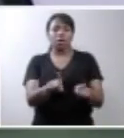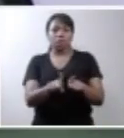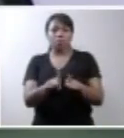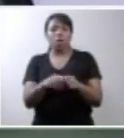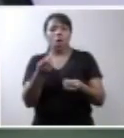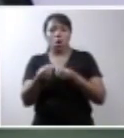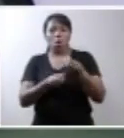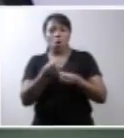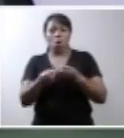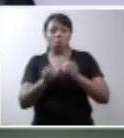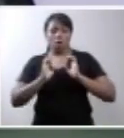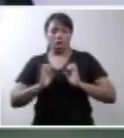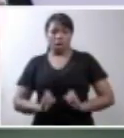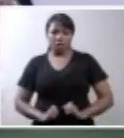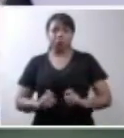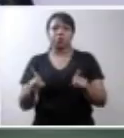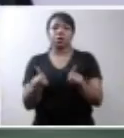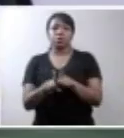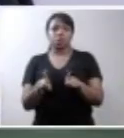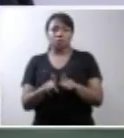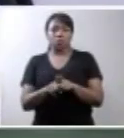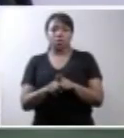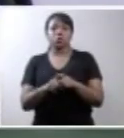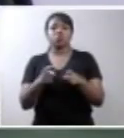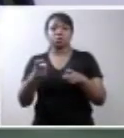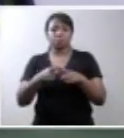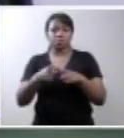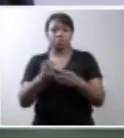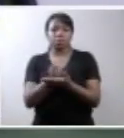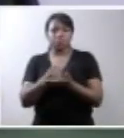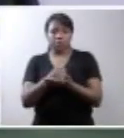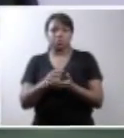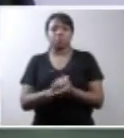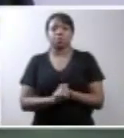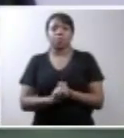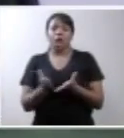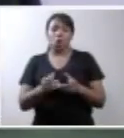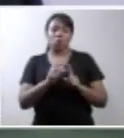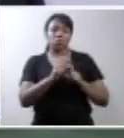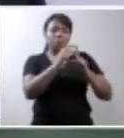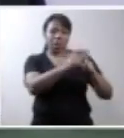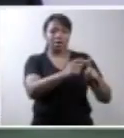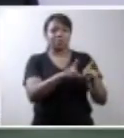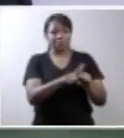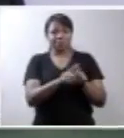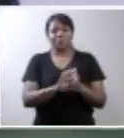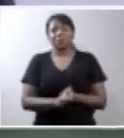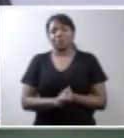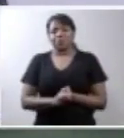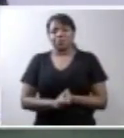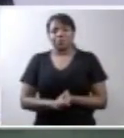e Cidadania da Academia Fluminense de Medicina. Com a palavra, a sua excelência.